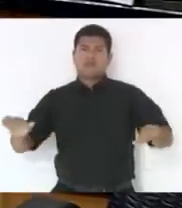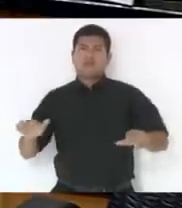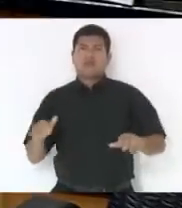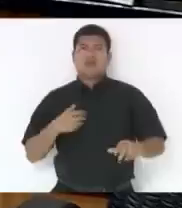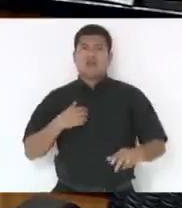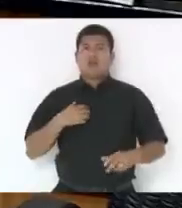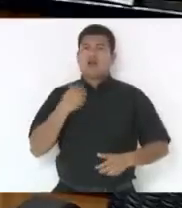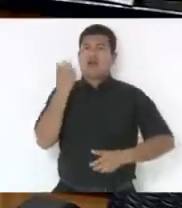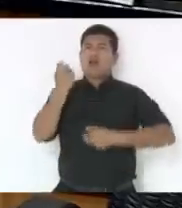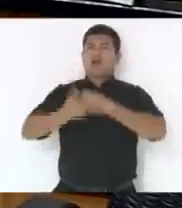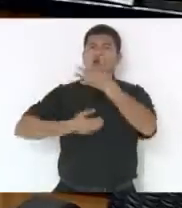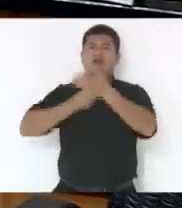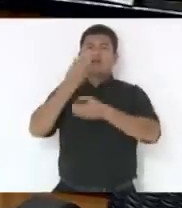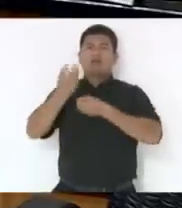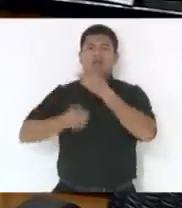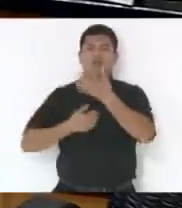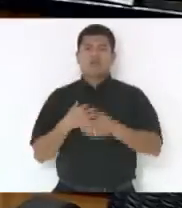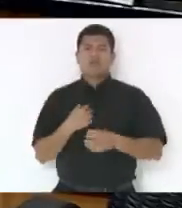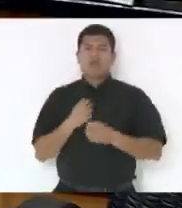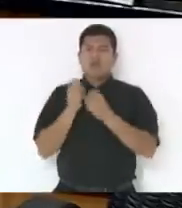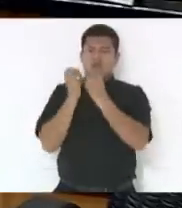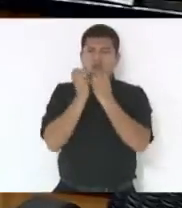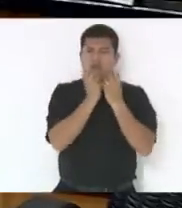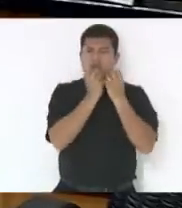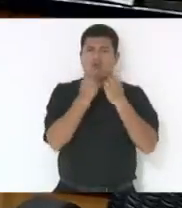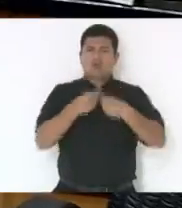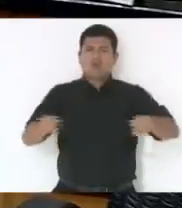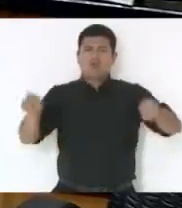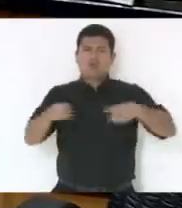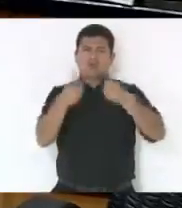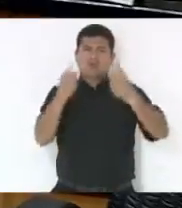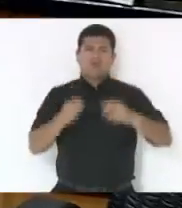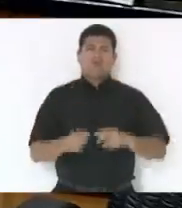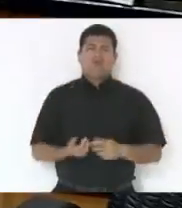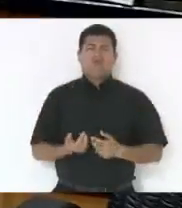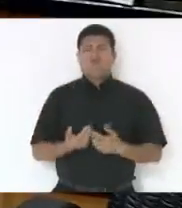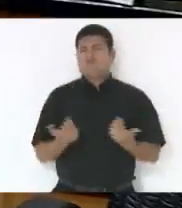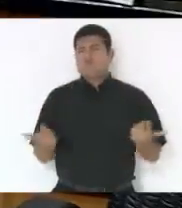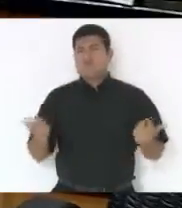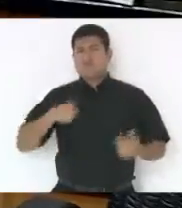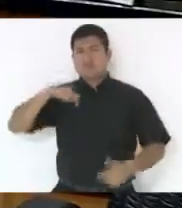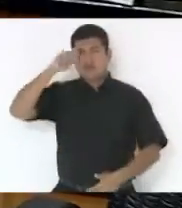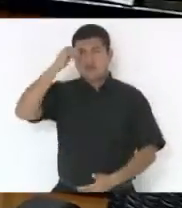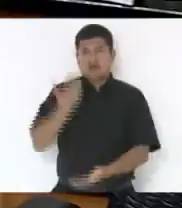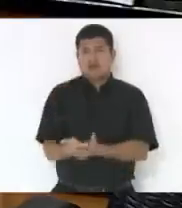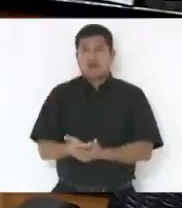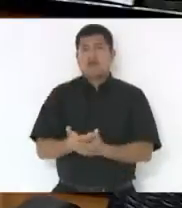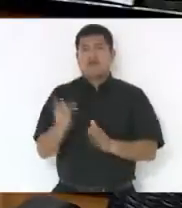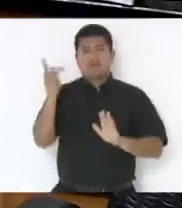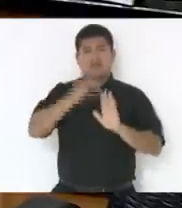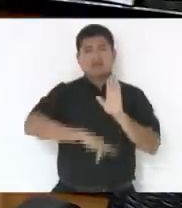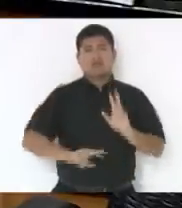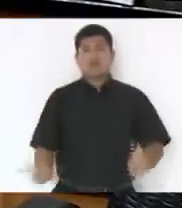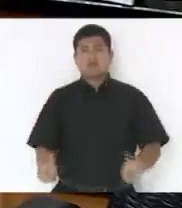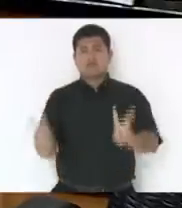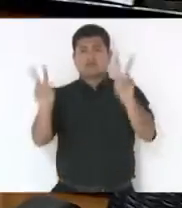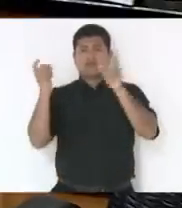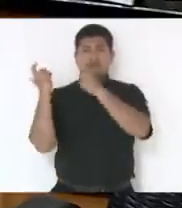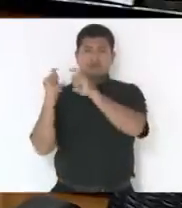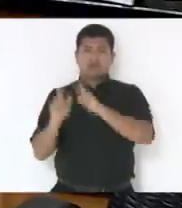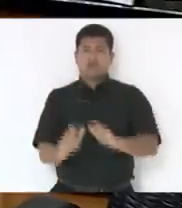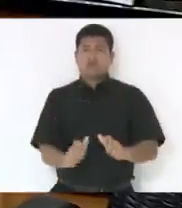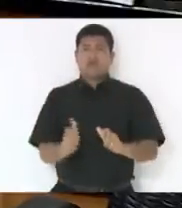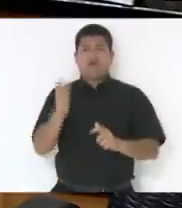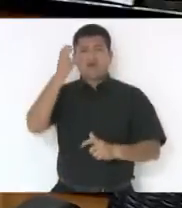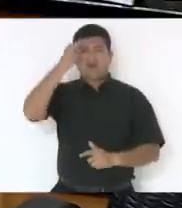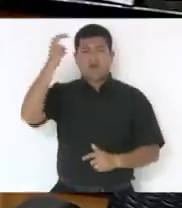caos, trova, gaita, enfim, eu acredito que é um projeto que valoriza a tradição cultural,